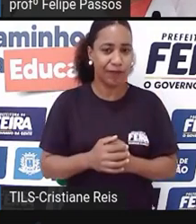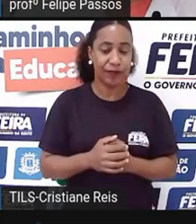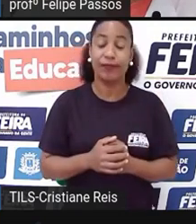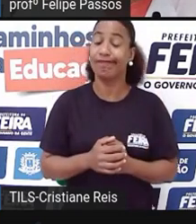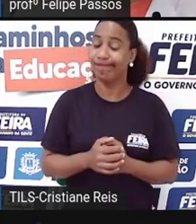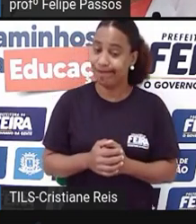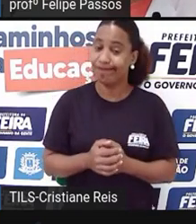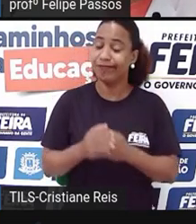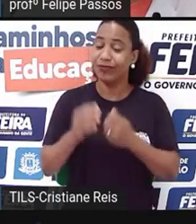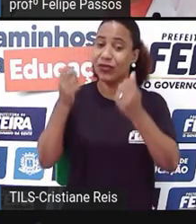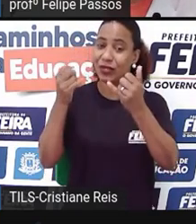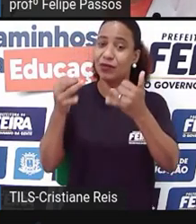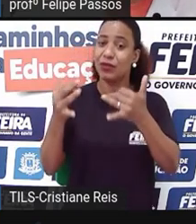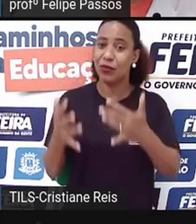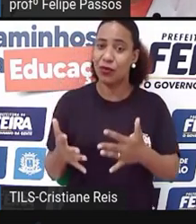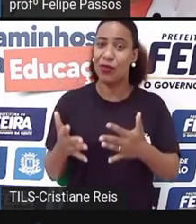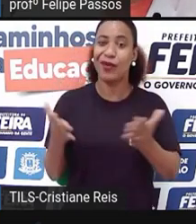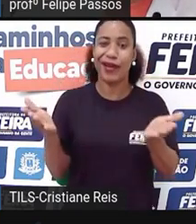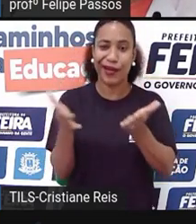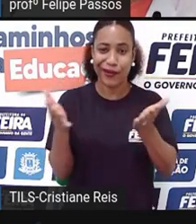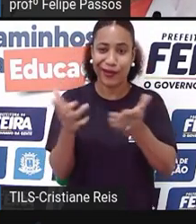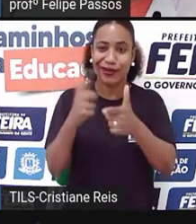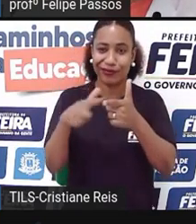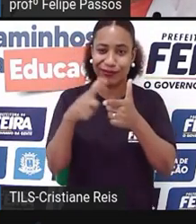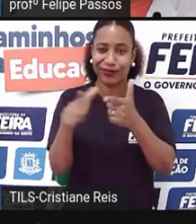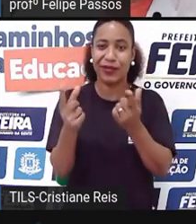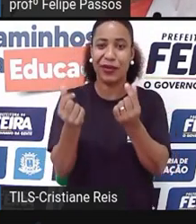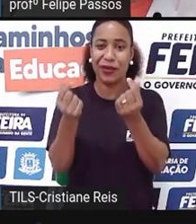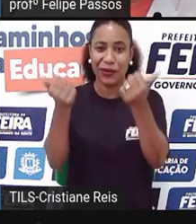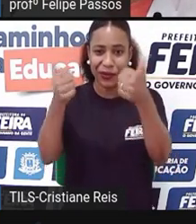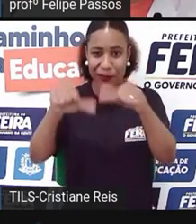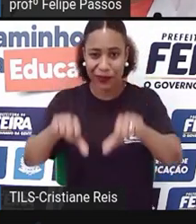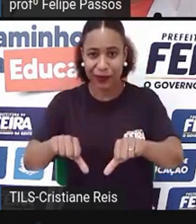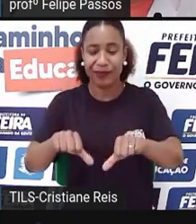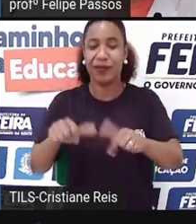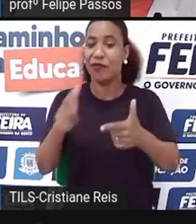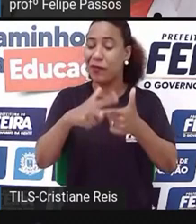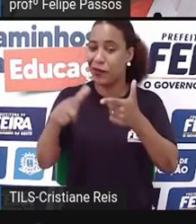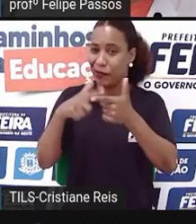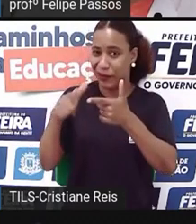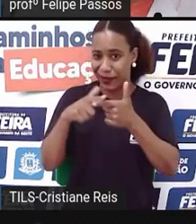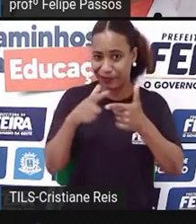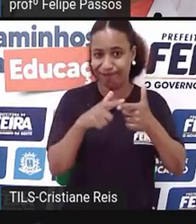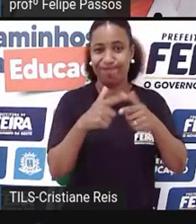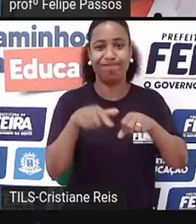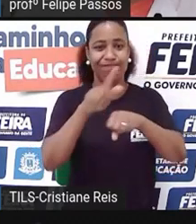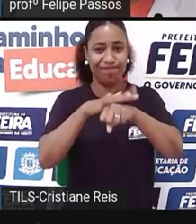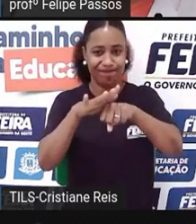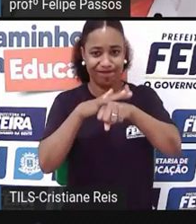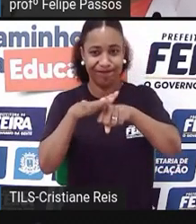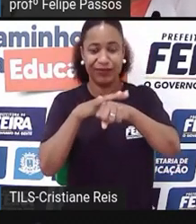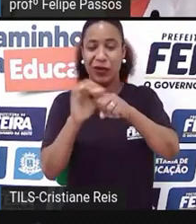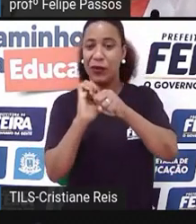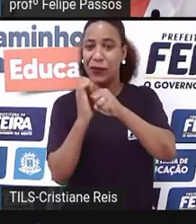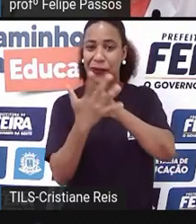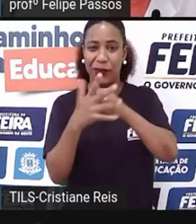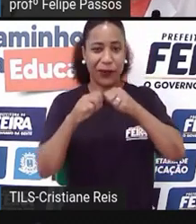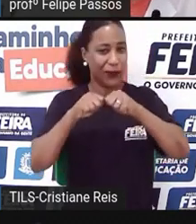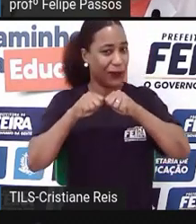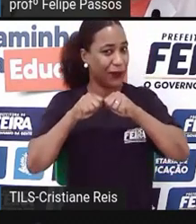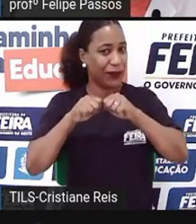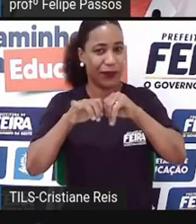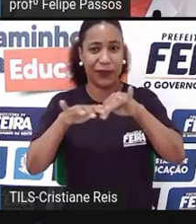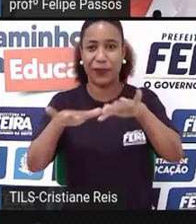advindo por conta das questões sanitárias, que nós já vivemos aí há praticamente dois anos. A própria